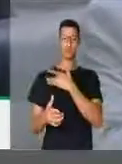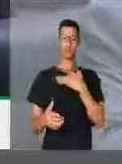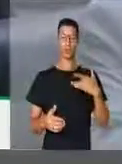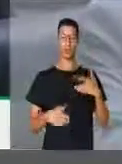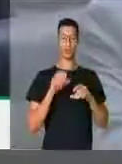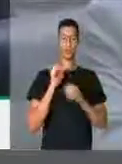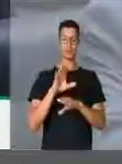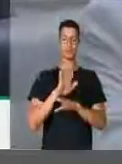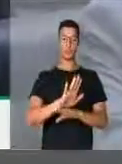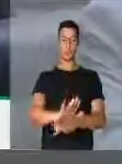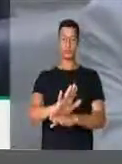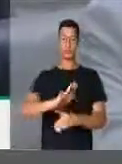educação e assistência social. Colato.